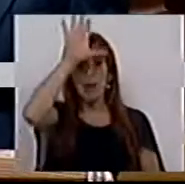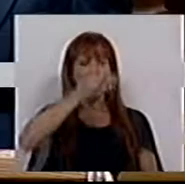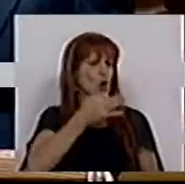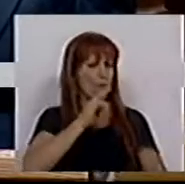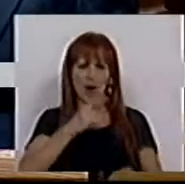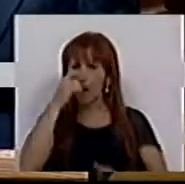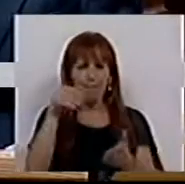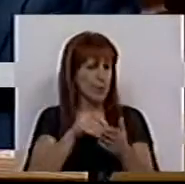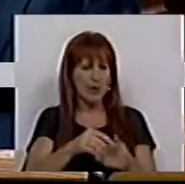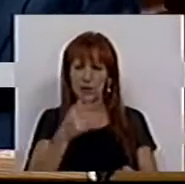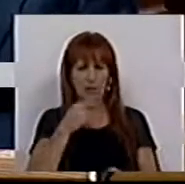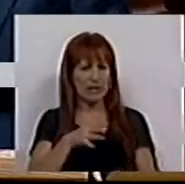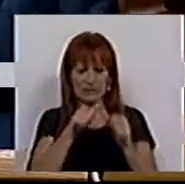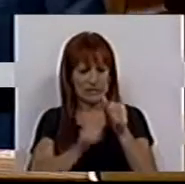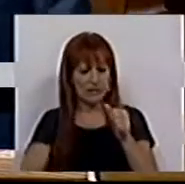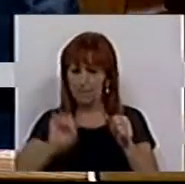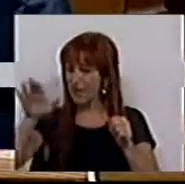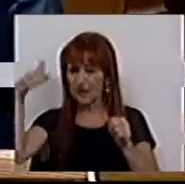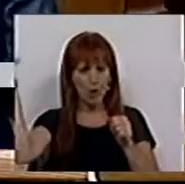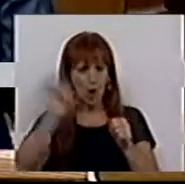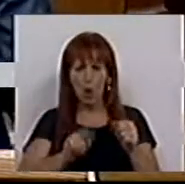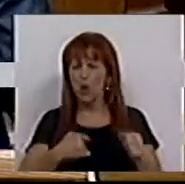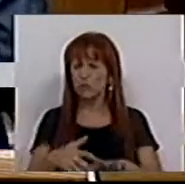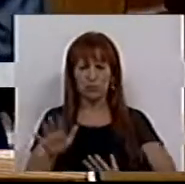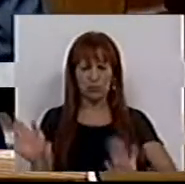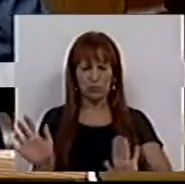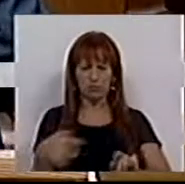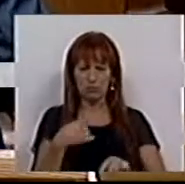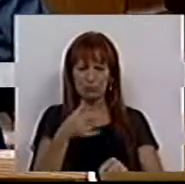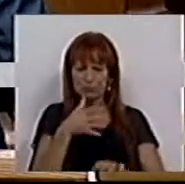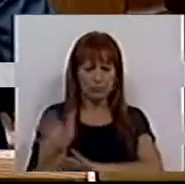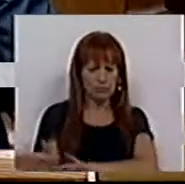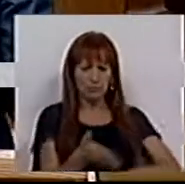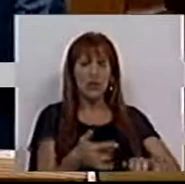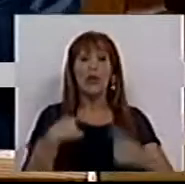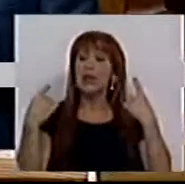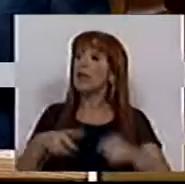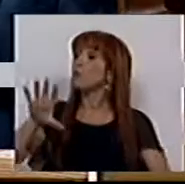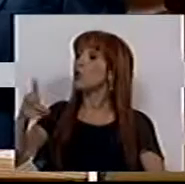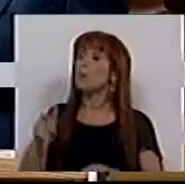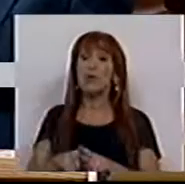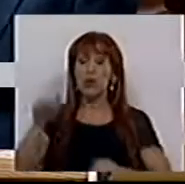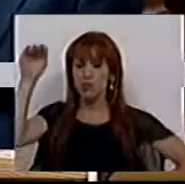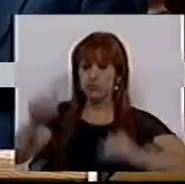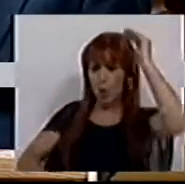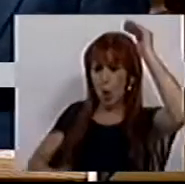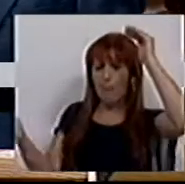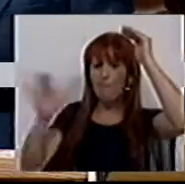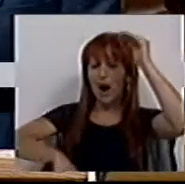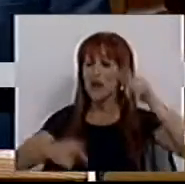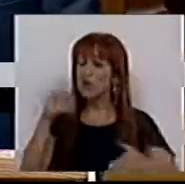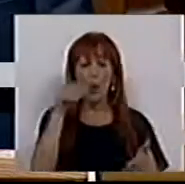não falou na pobreza na sua intervenção inicial, nem sequer fez uma referência. Temos um país mais desigual,